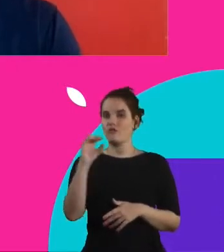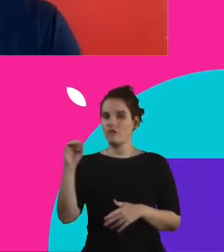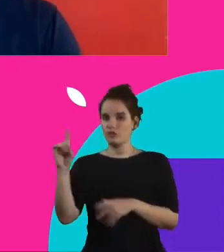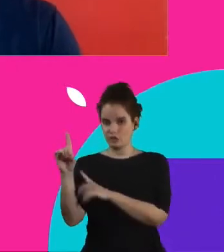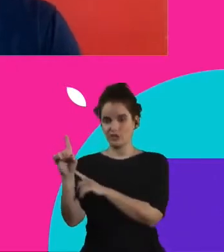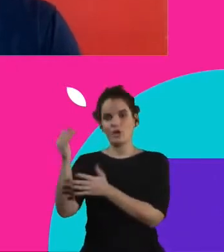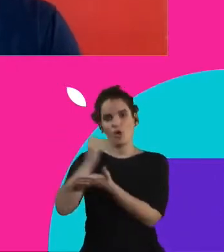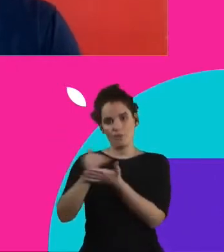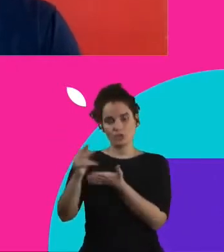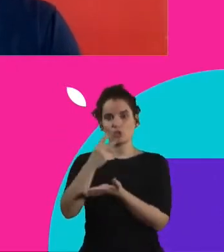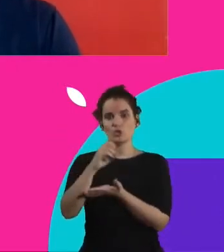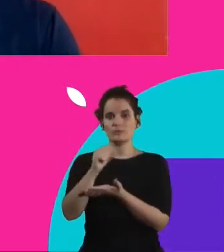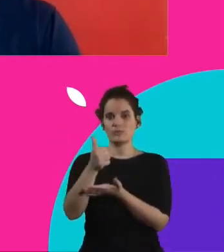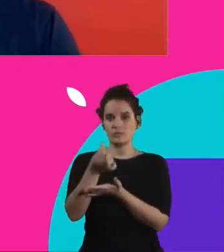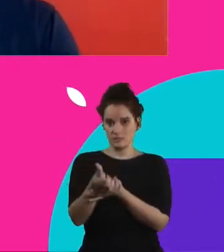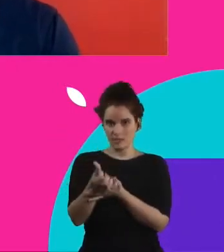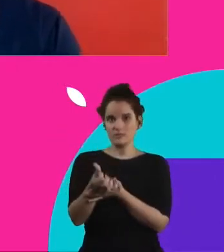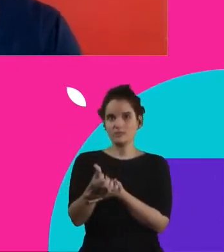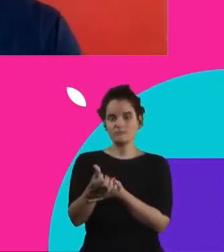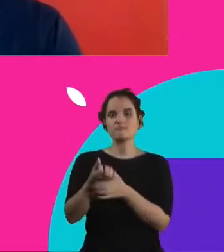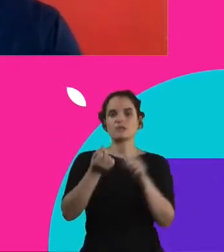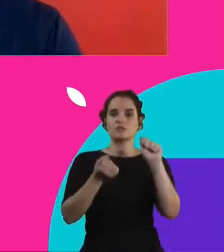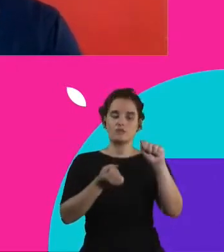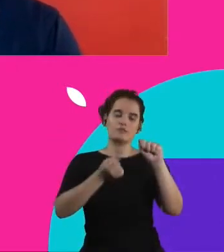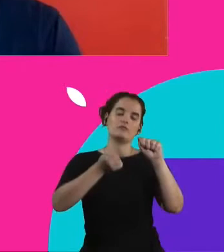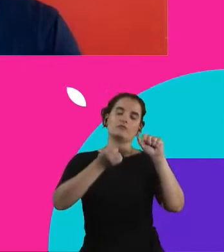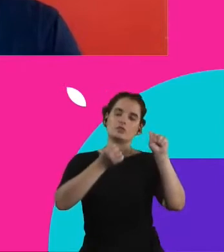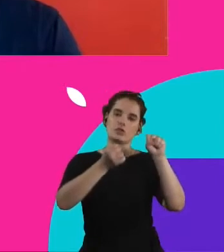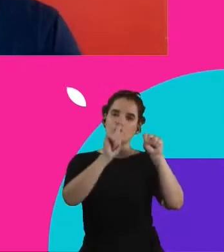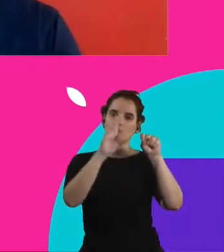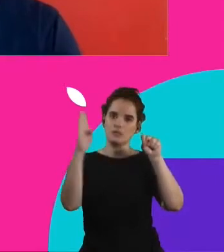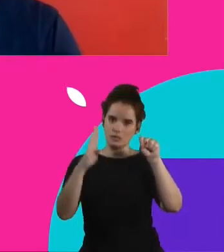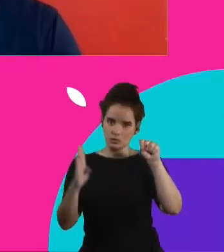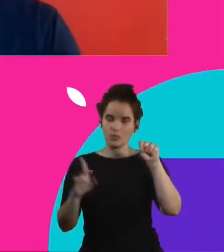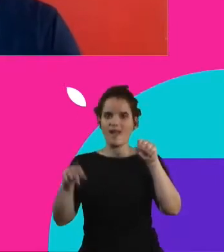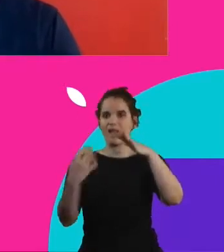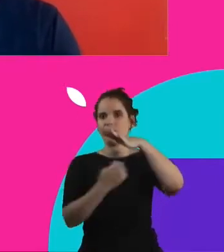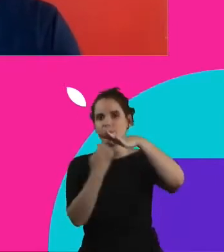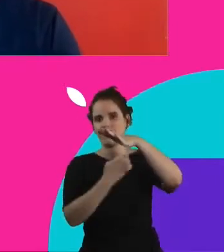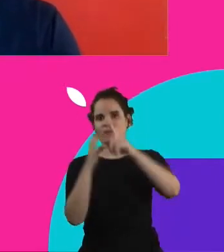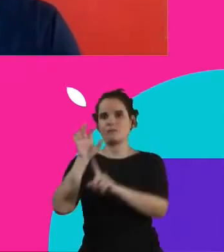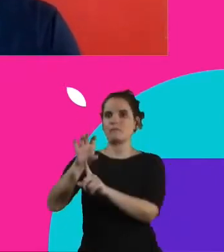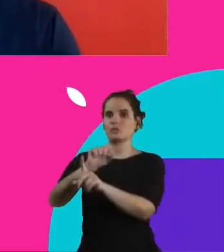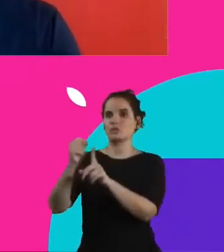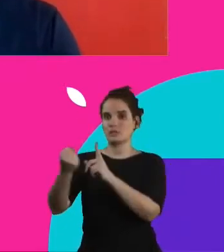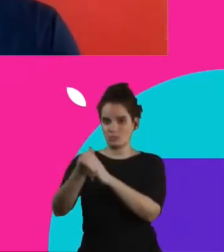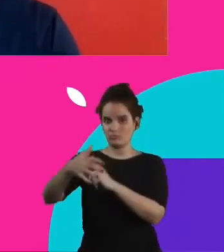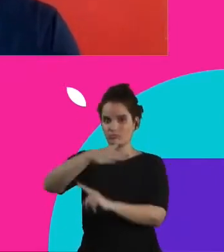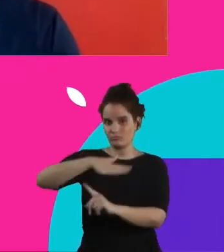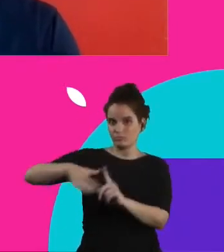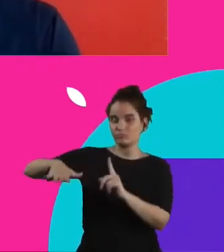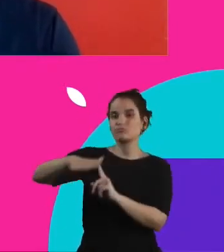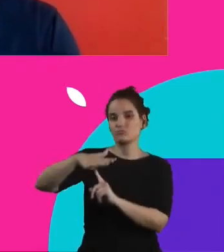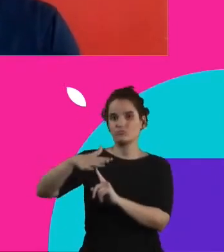Social Good Brasil em 2016, como uma empresa de impacto social, e o nosso